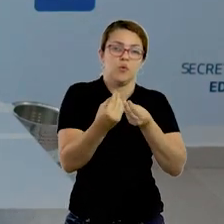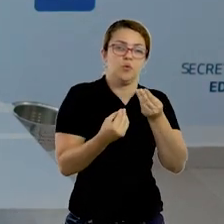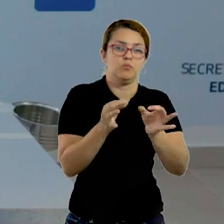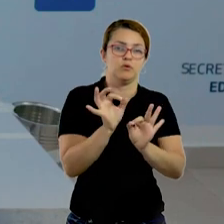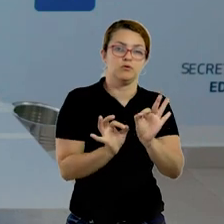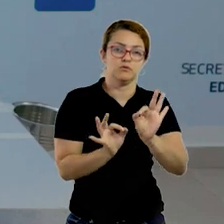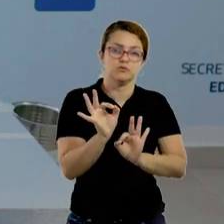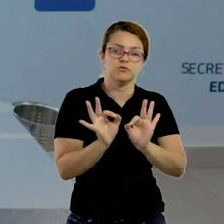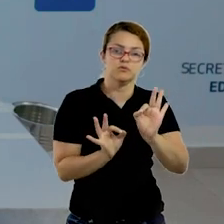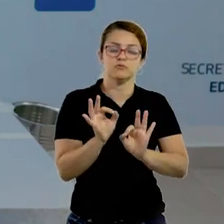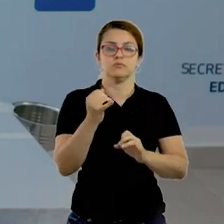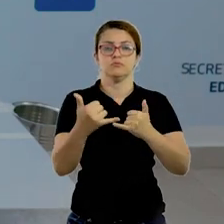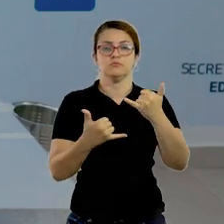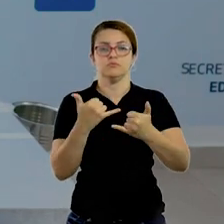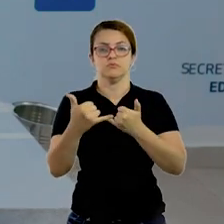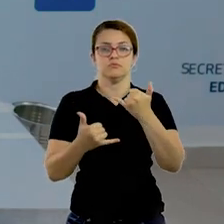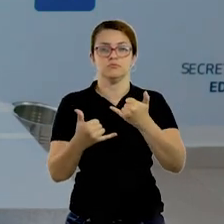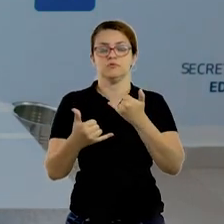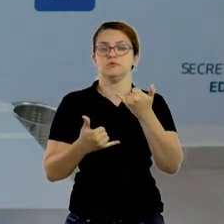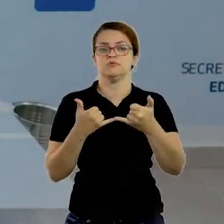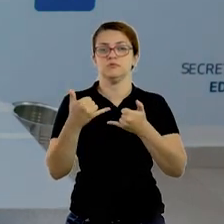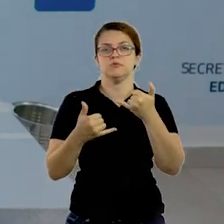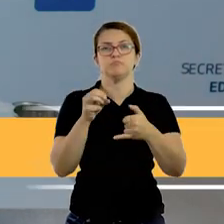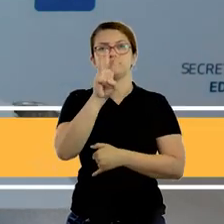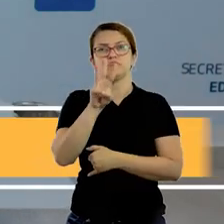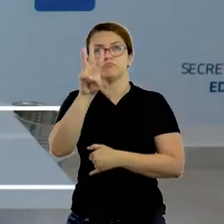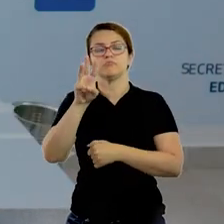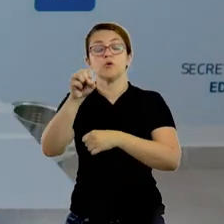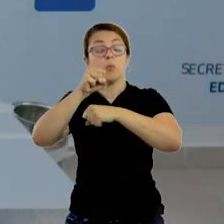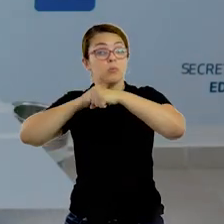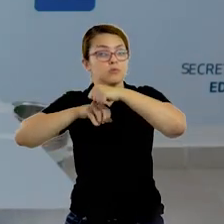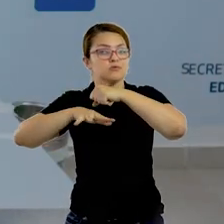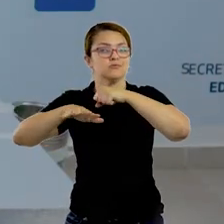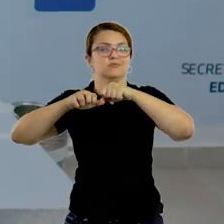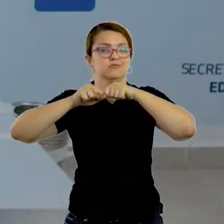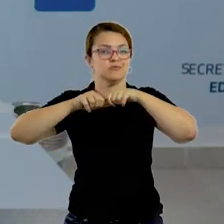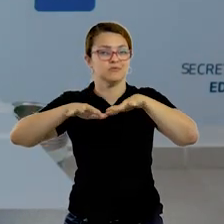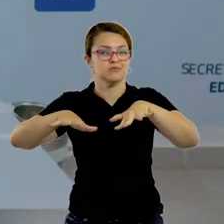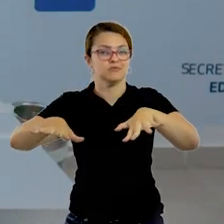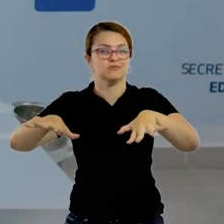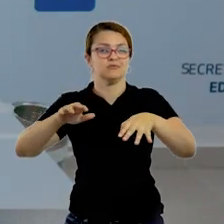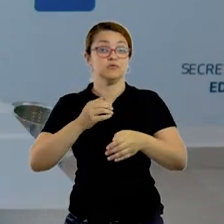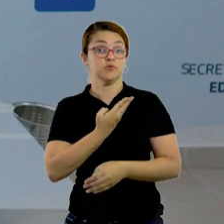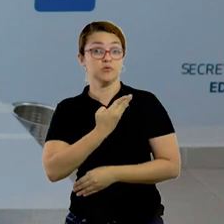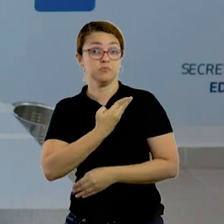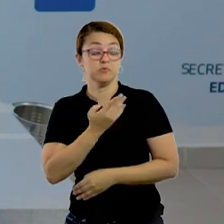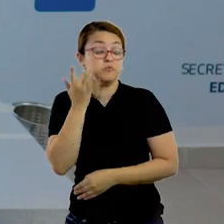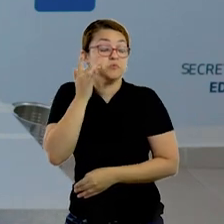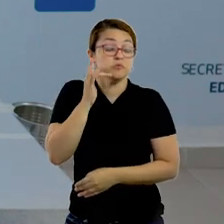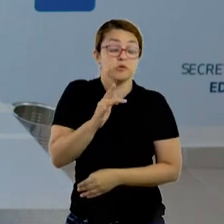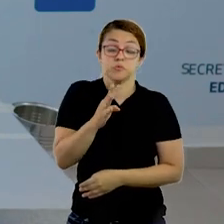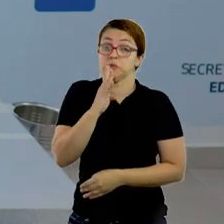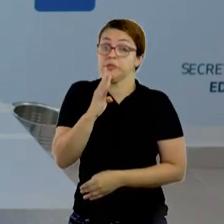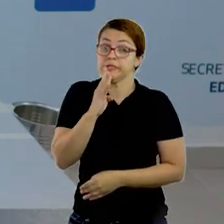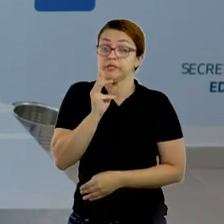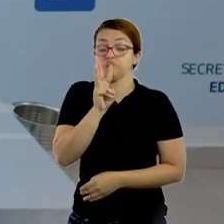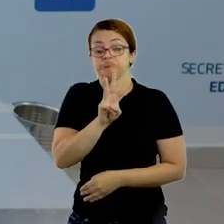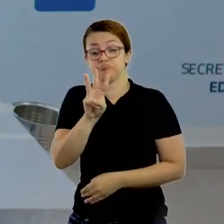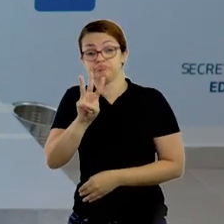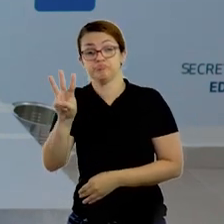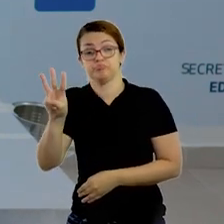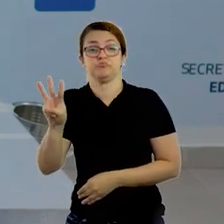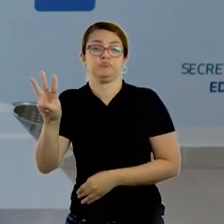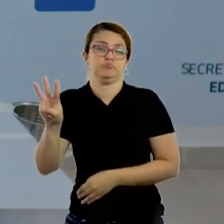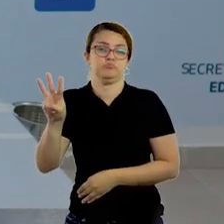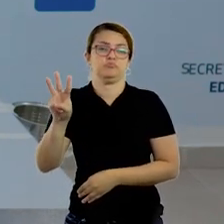regras, como é que organiza a brincadeira e compartilhe o link com seus colegas que, às vezes, não tem, não sabe desse link para poder